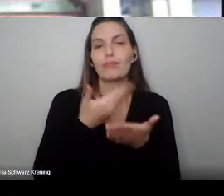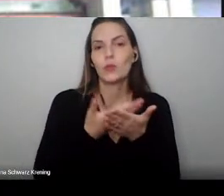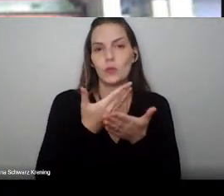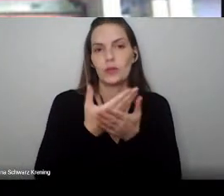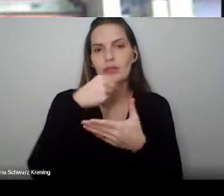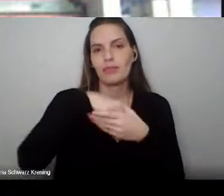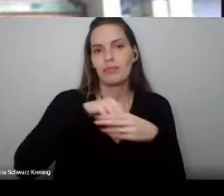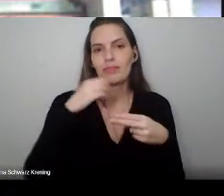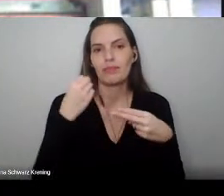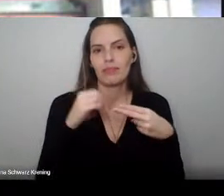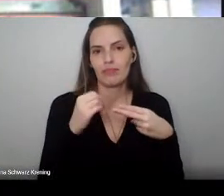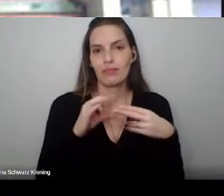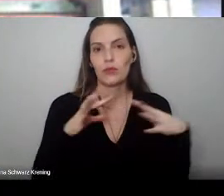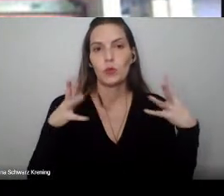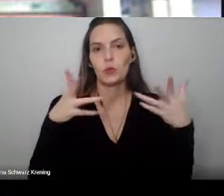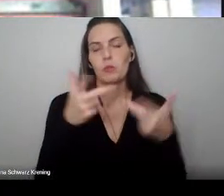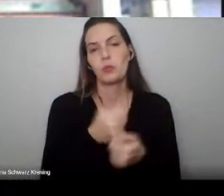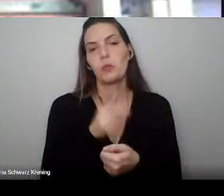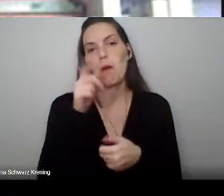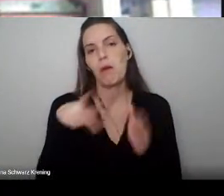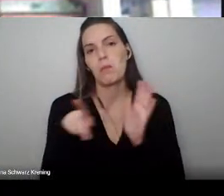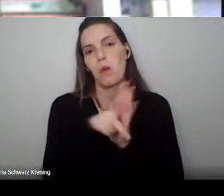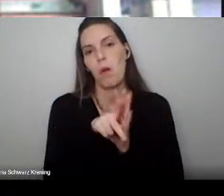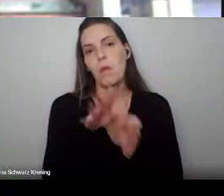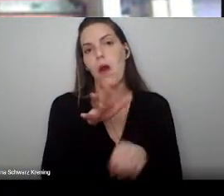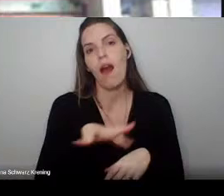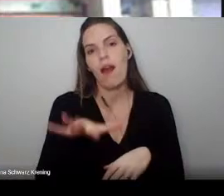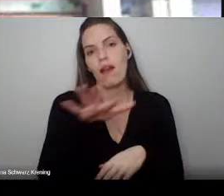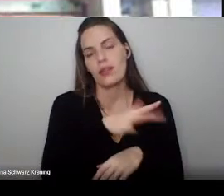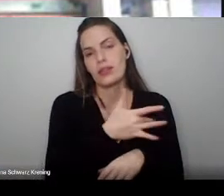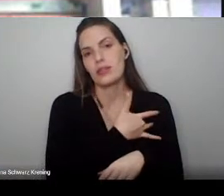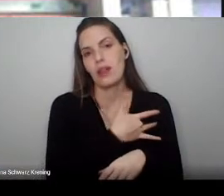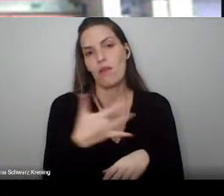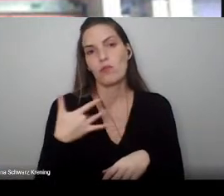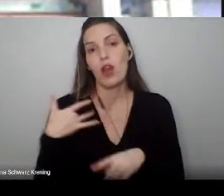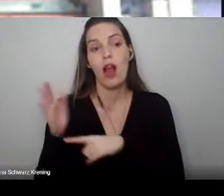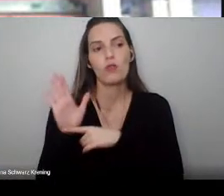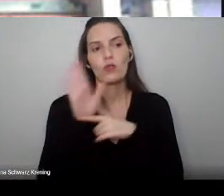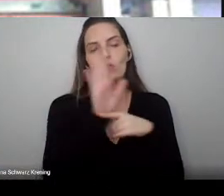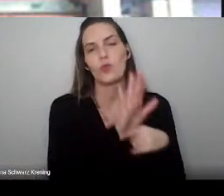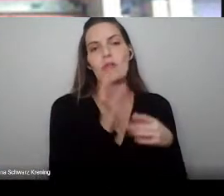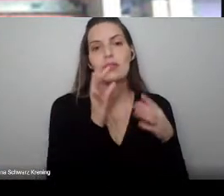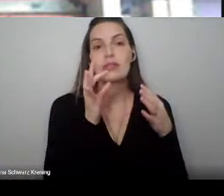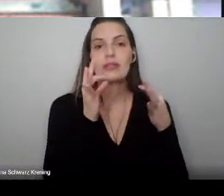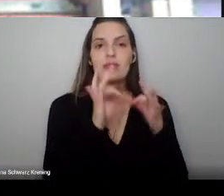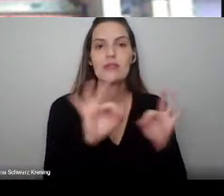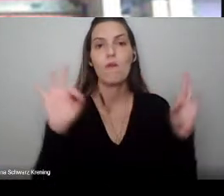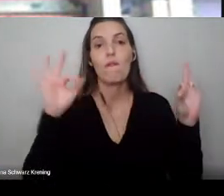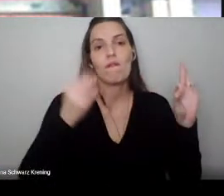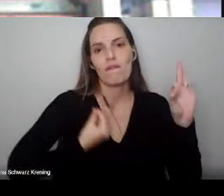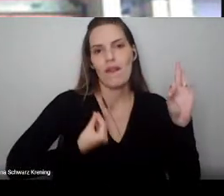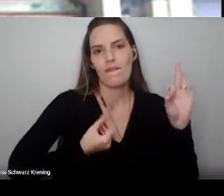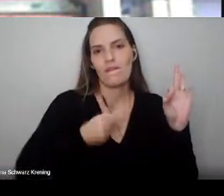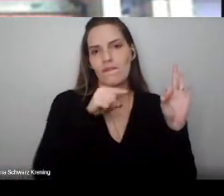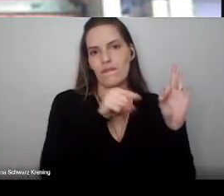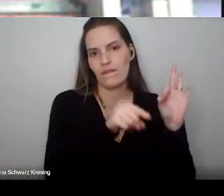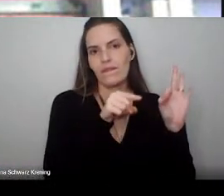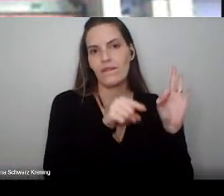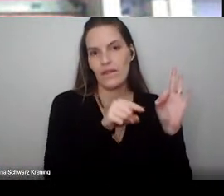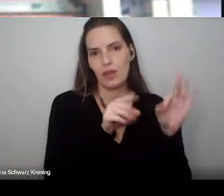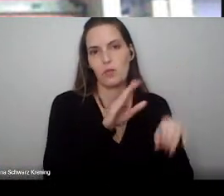né? De alguma forma ou de outra, ajudou a salvar vidas durante esse tempo de pandemia. Ou quem estava na linha de